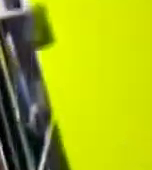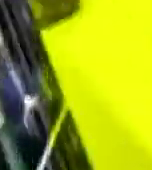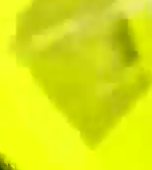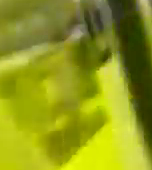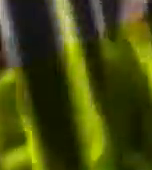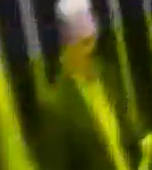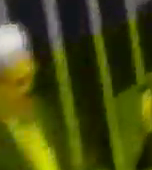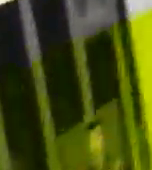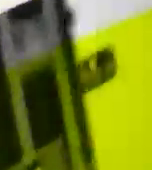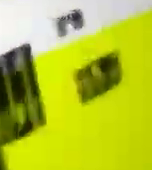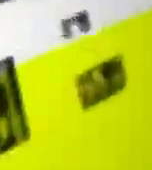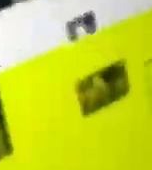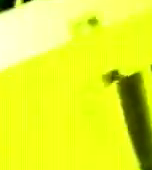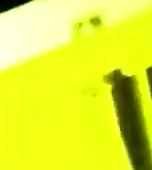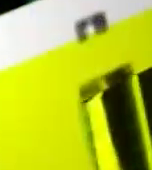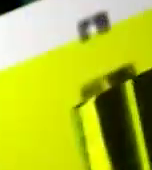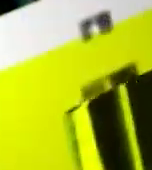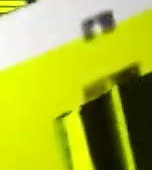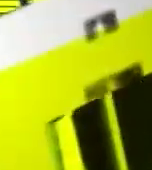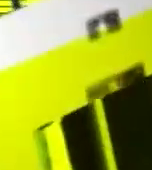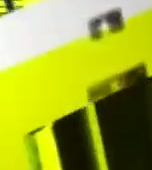sejam menos importantes...